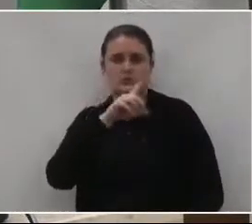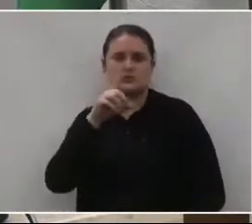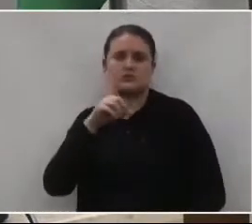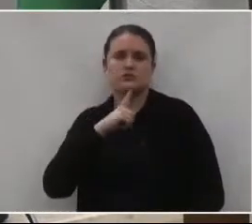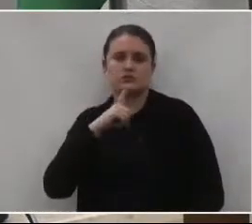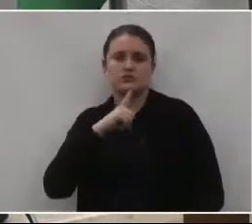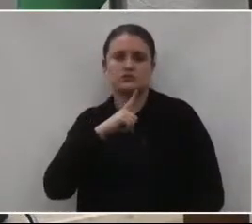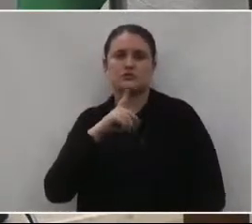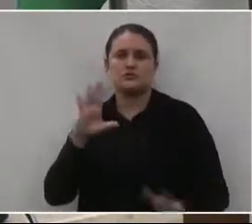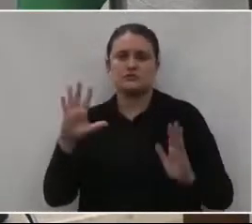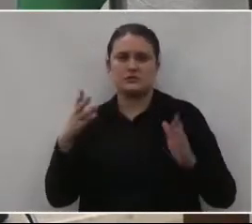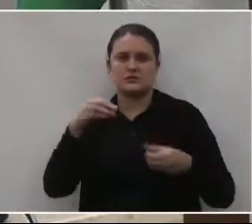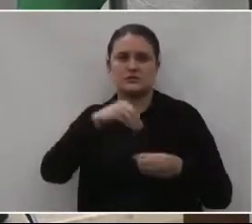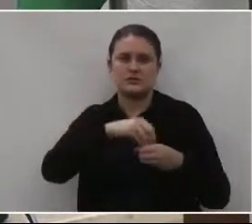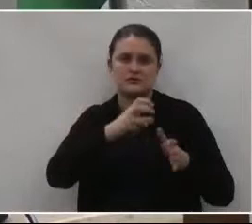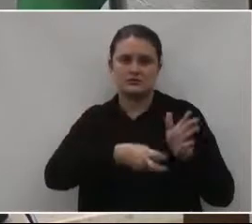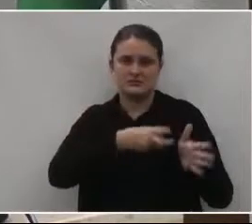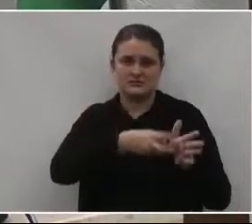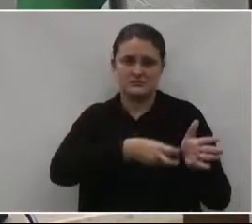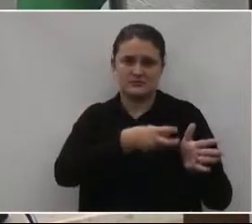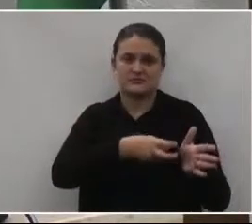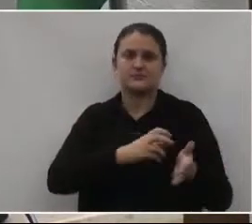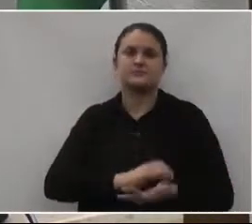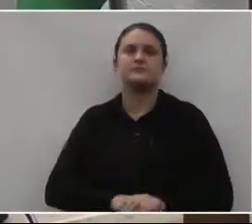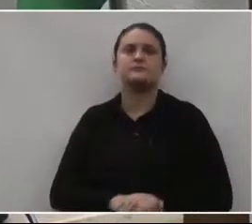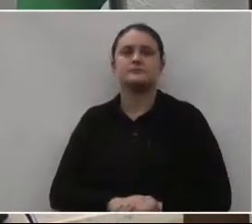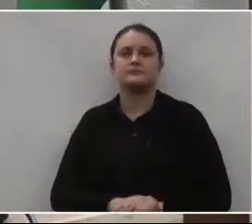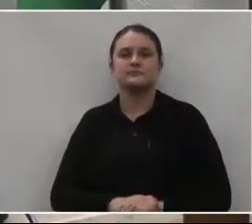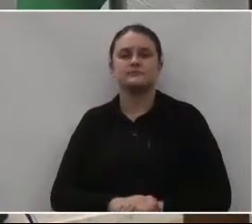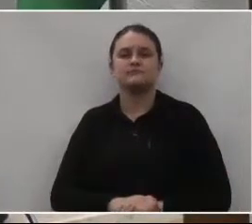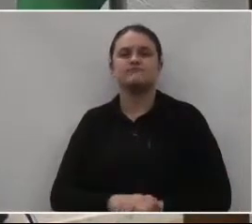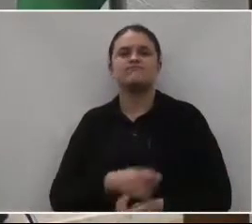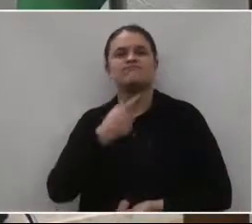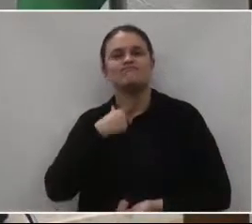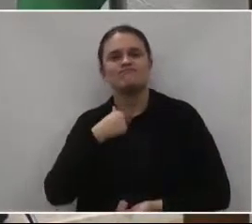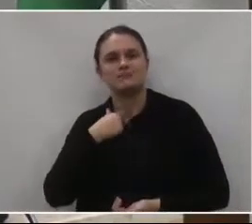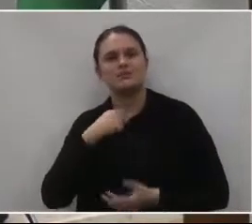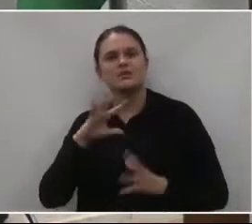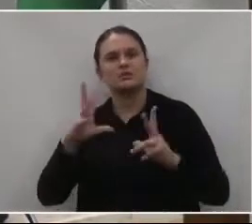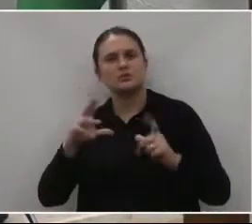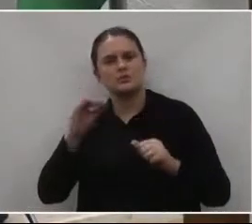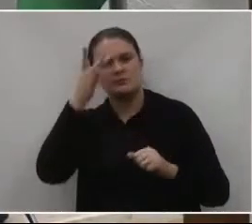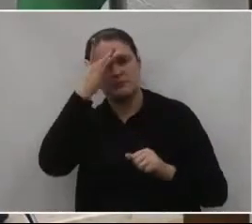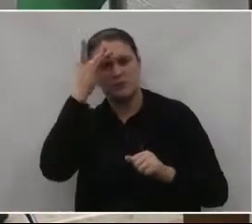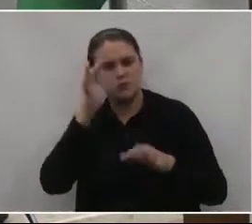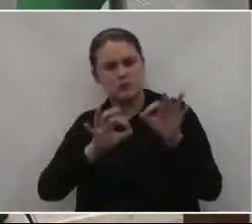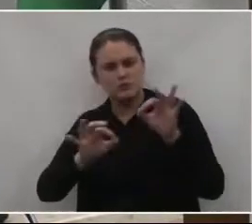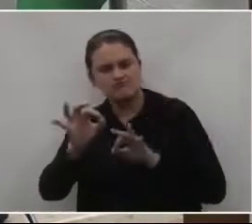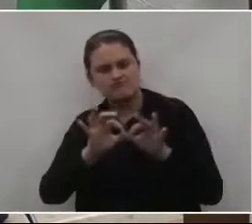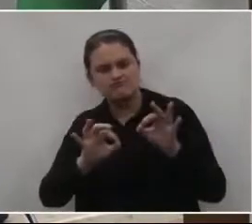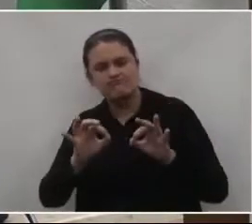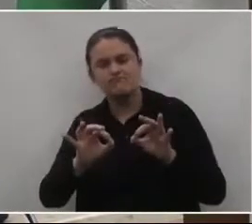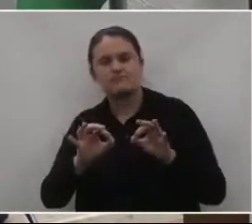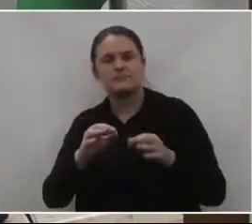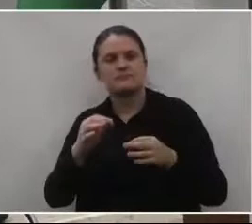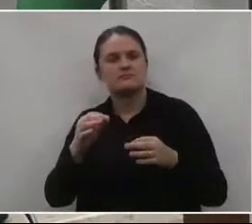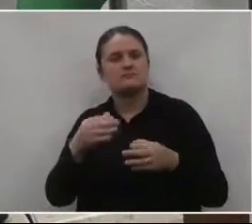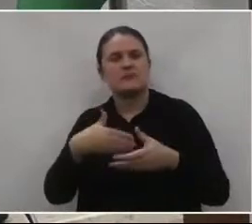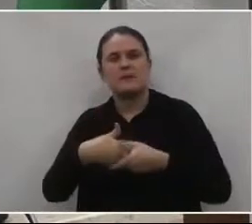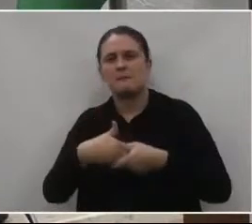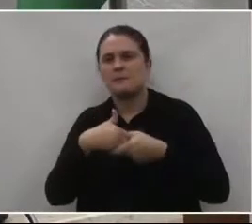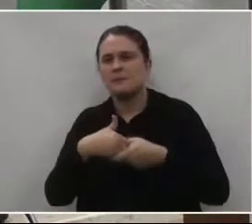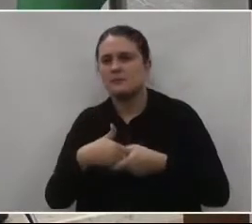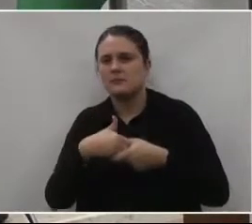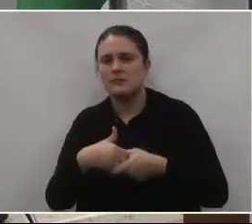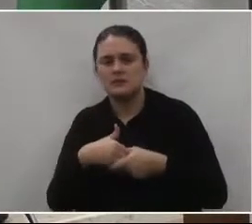rede ferroviária, na estação. Desejar a todas as pessoas envolvidas o mais sincero